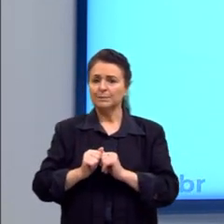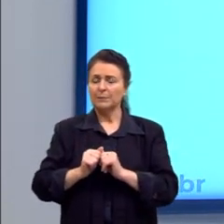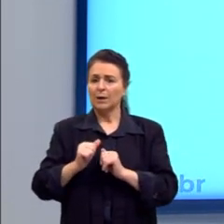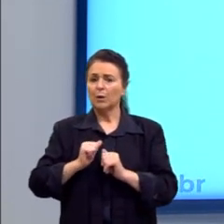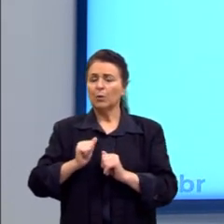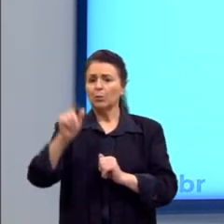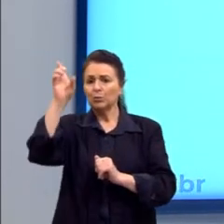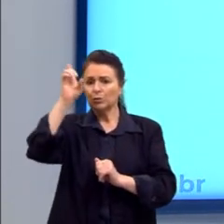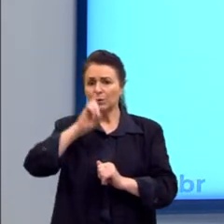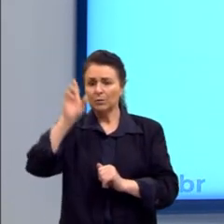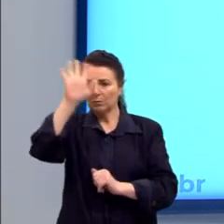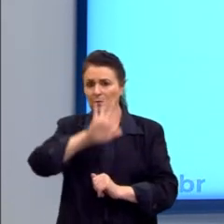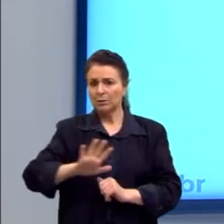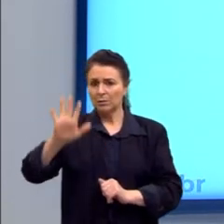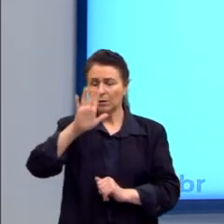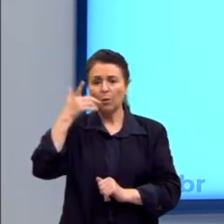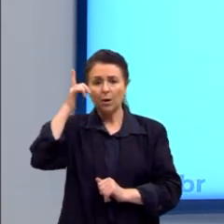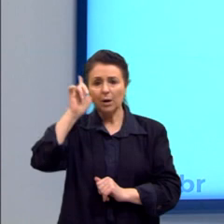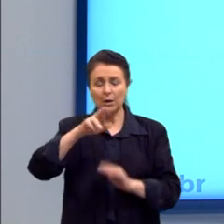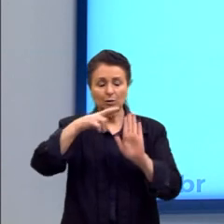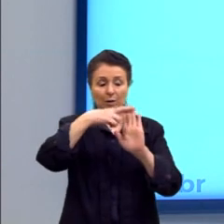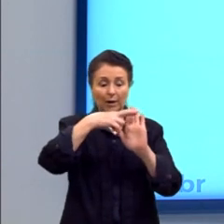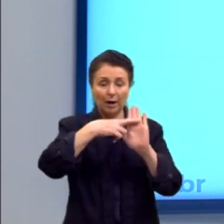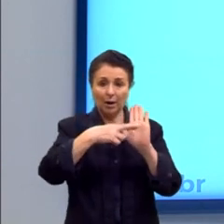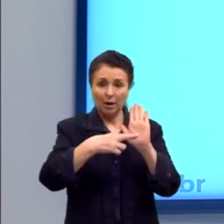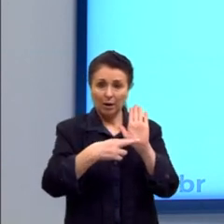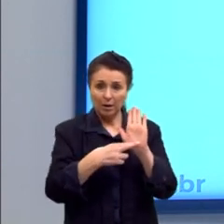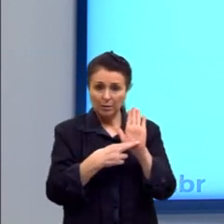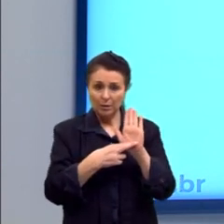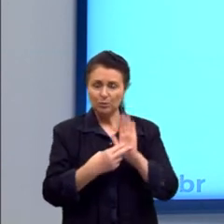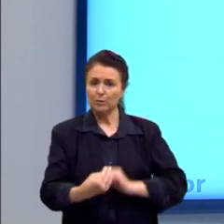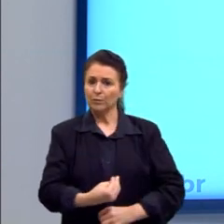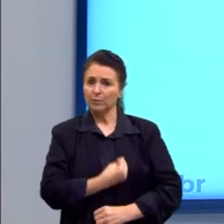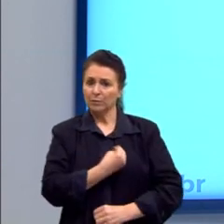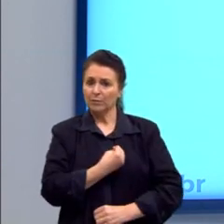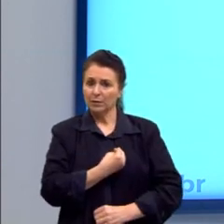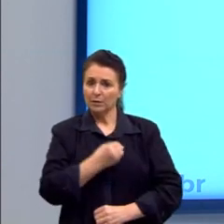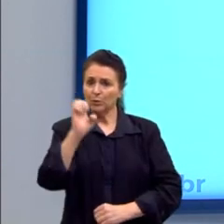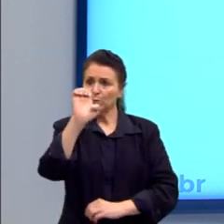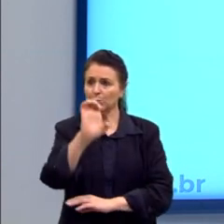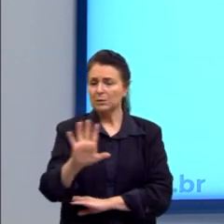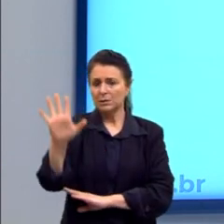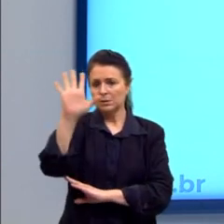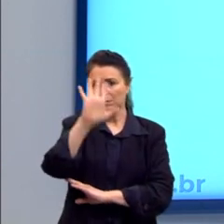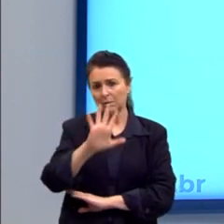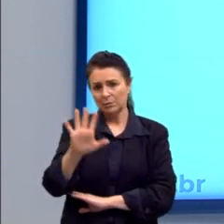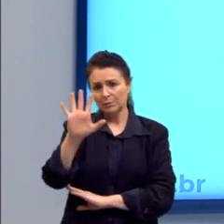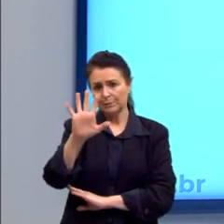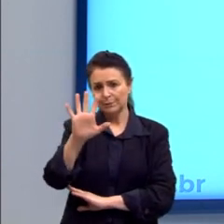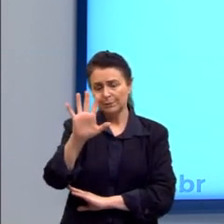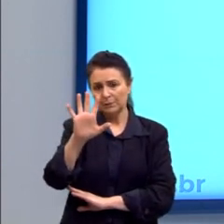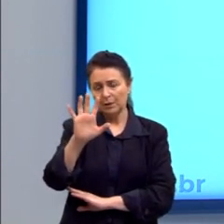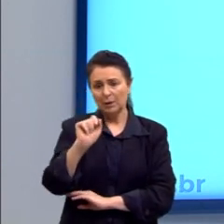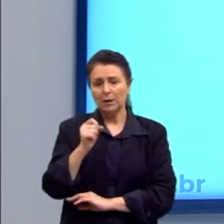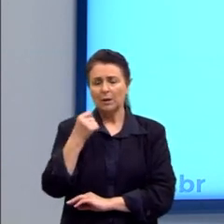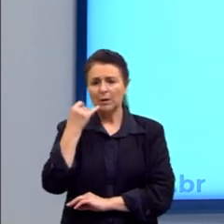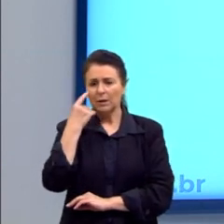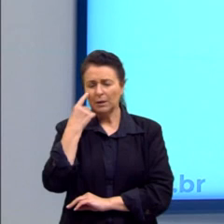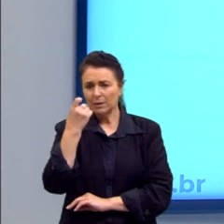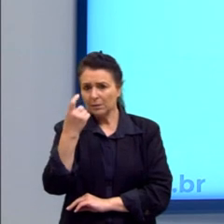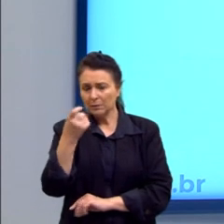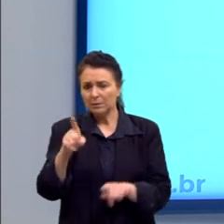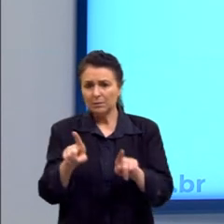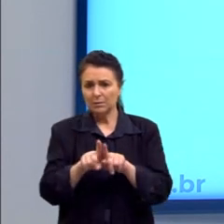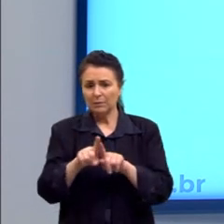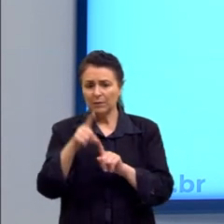garantir algumas regras mínimas de coexistência entre os estados. E outra que é interessante nós vermos,